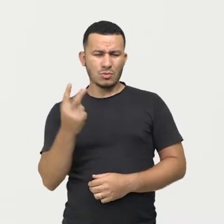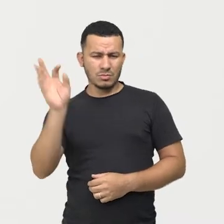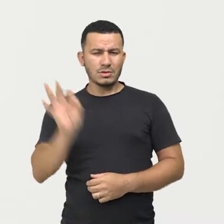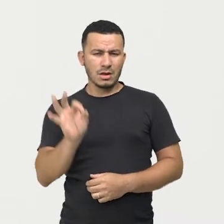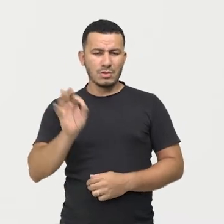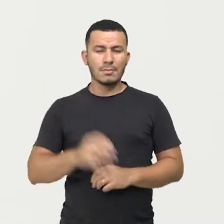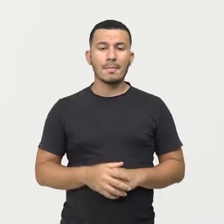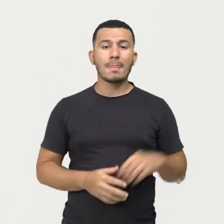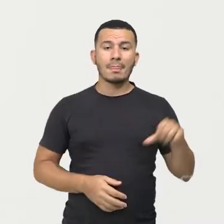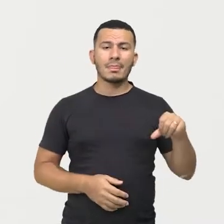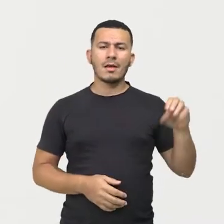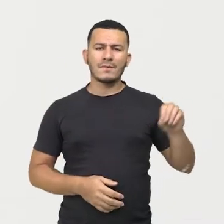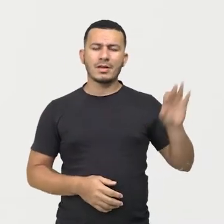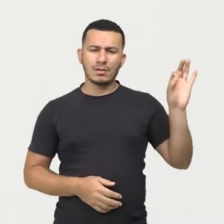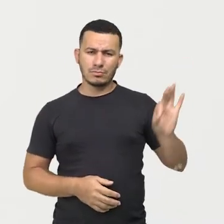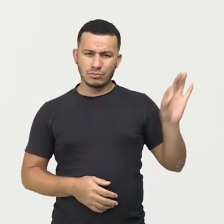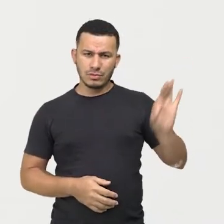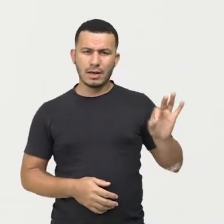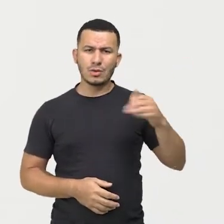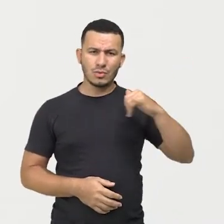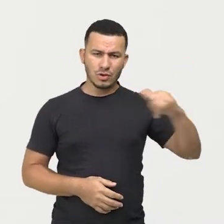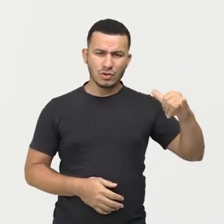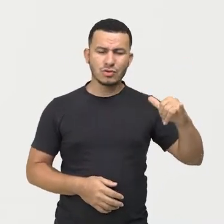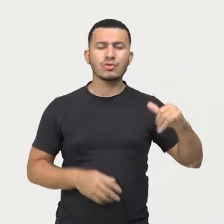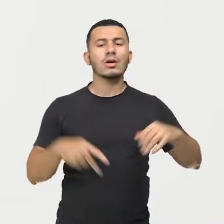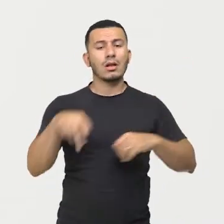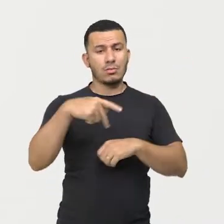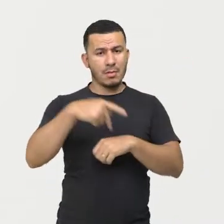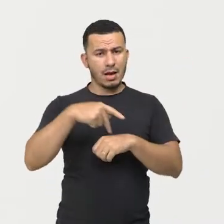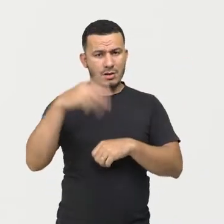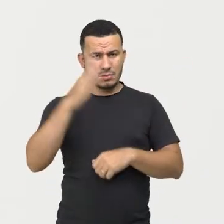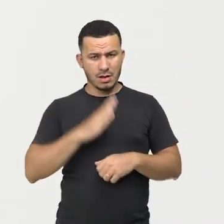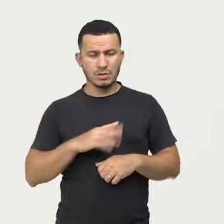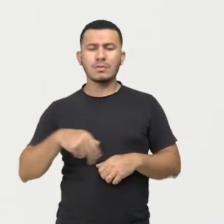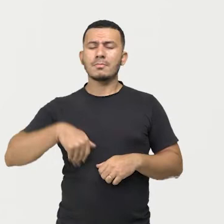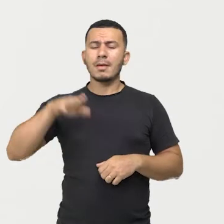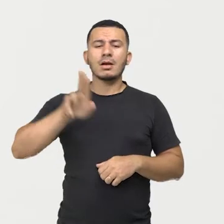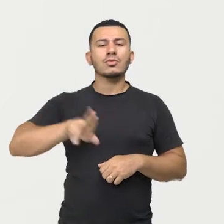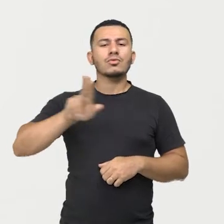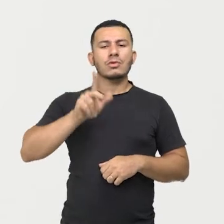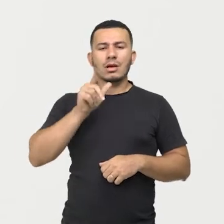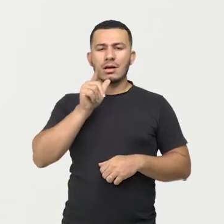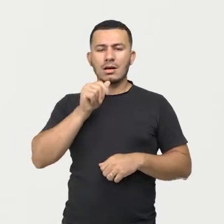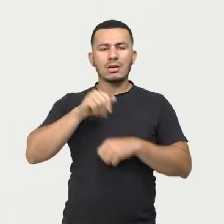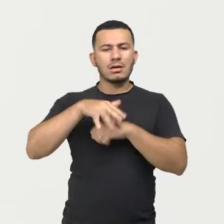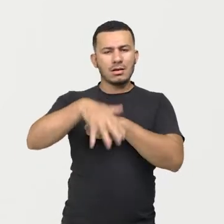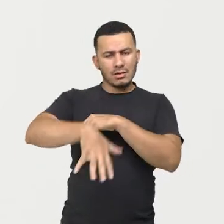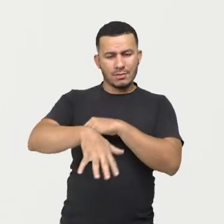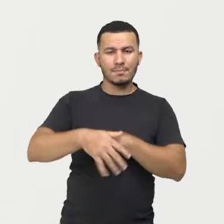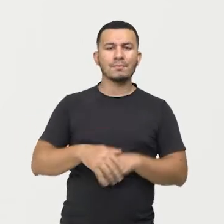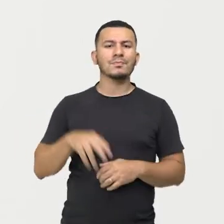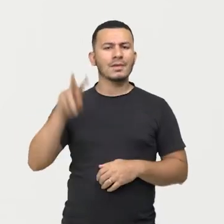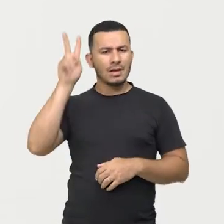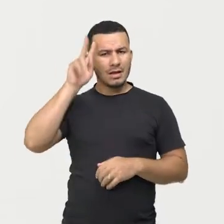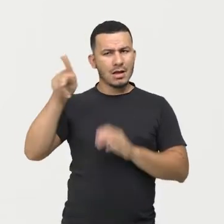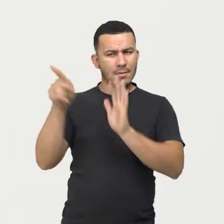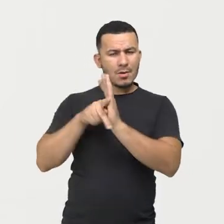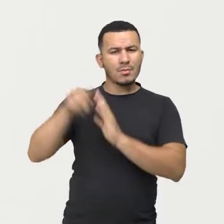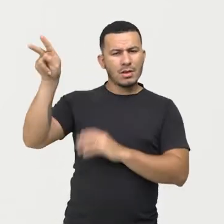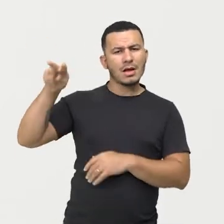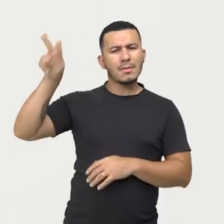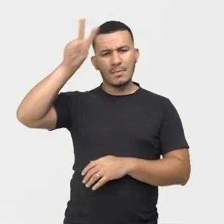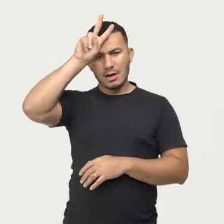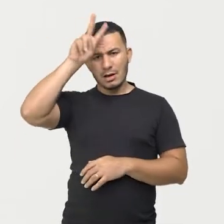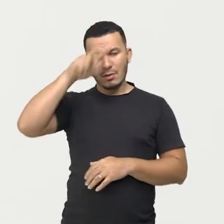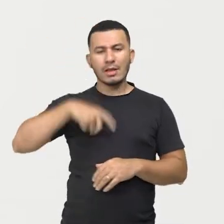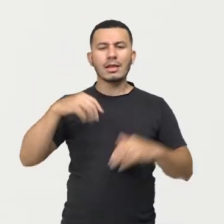% da energia elétrica consumida no país advém das usinas hidrelétricas. Ele compra, lembra lá do Paraguai, porque ele divide a usina